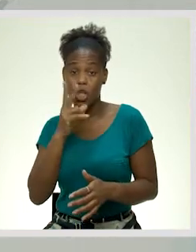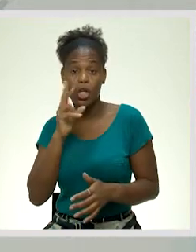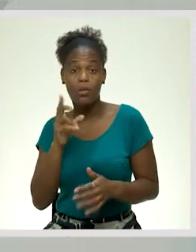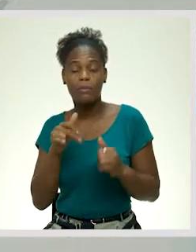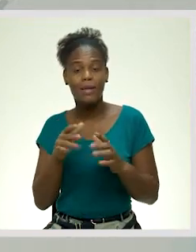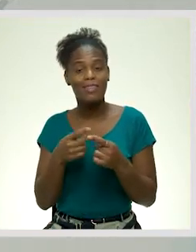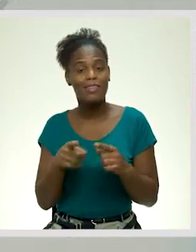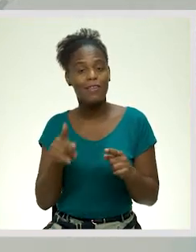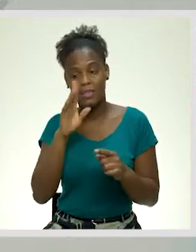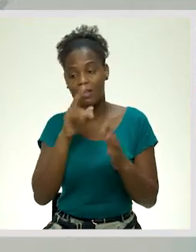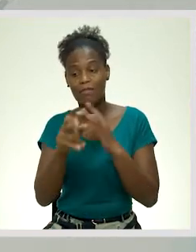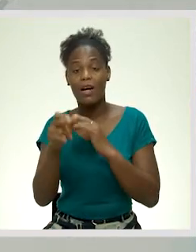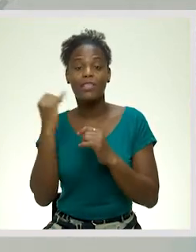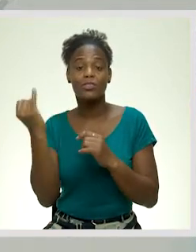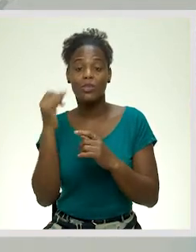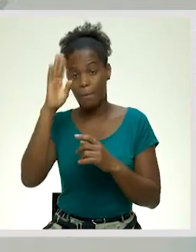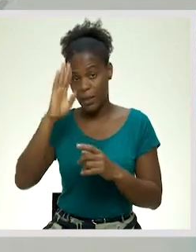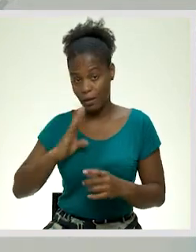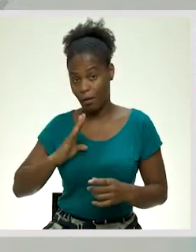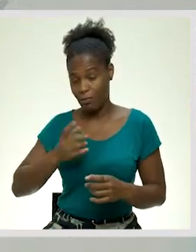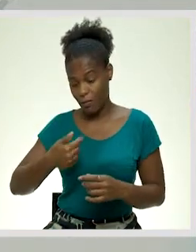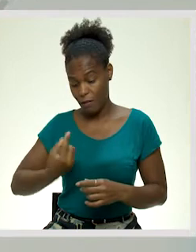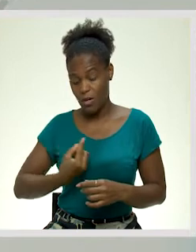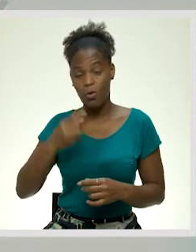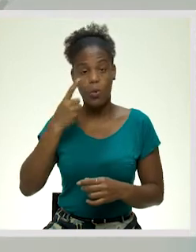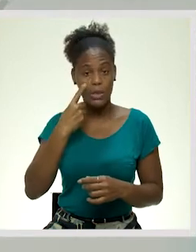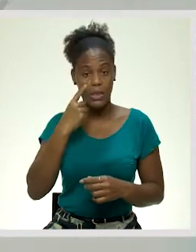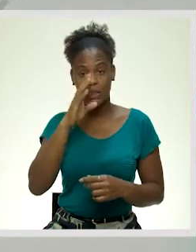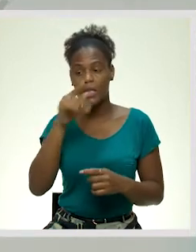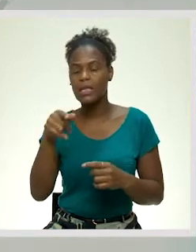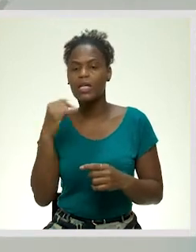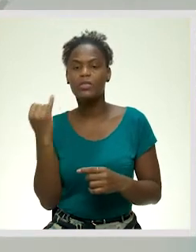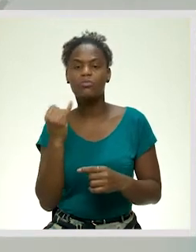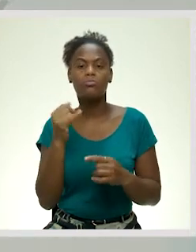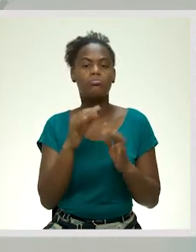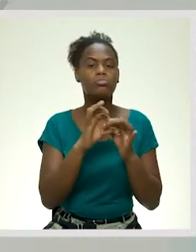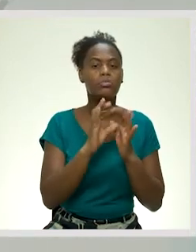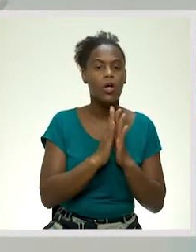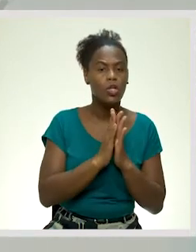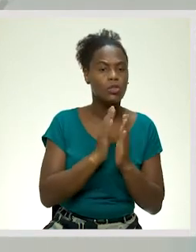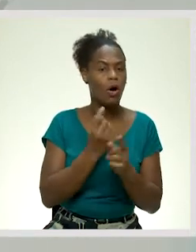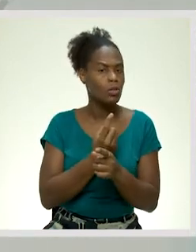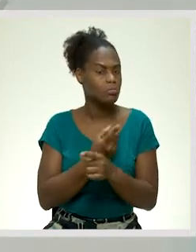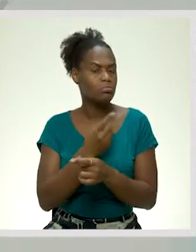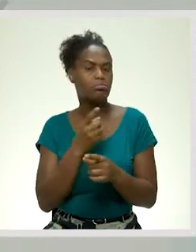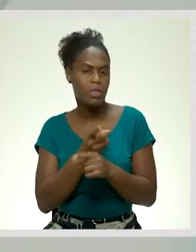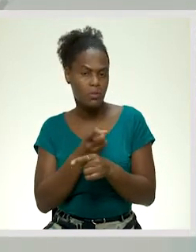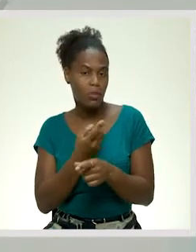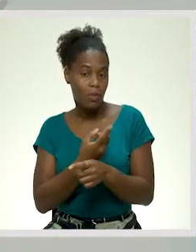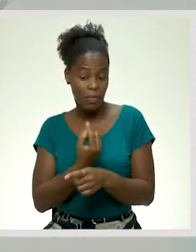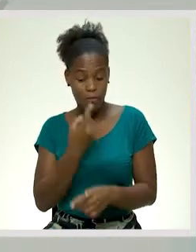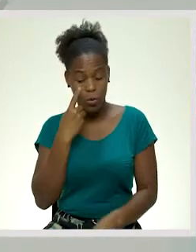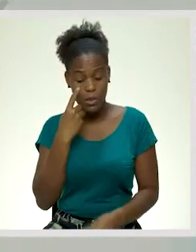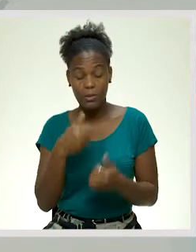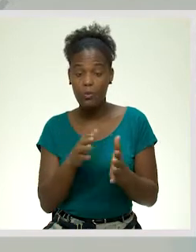se formos a uma entidade militar. Nós devemos conhecer. E se for a uma entidade religiosa, a mesma coisa. Portanto, nós devemos conhecer